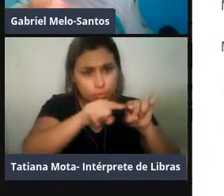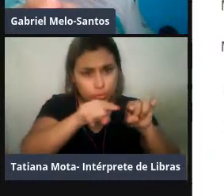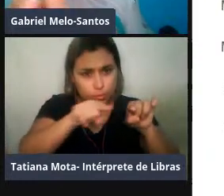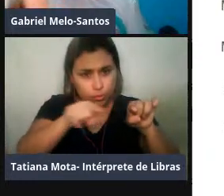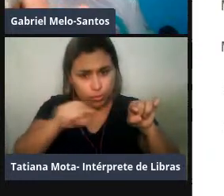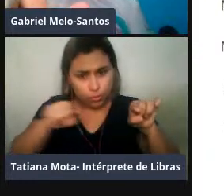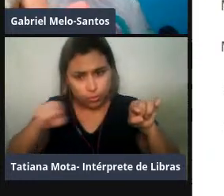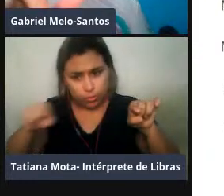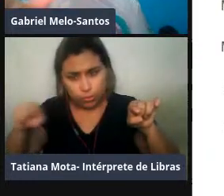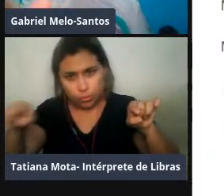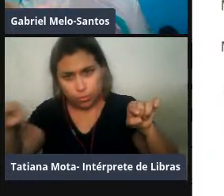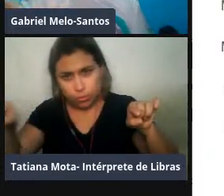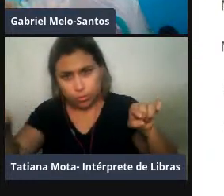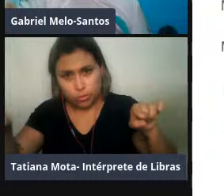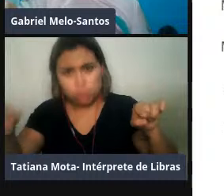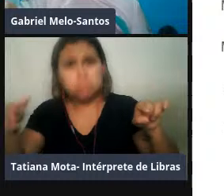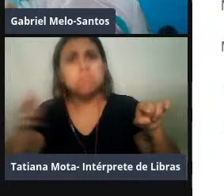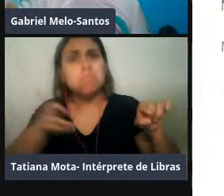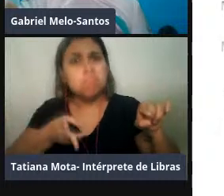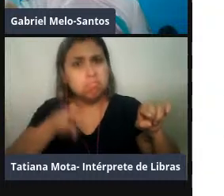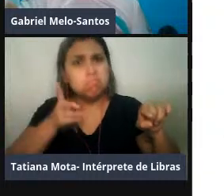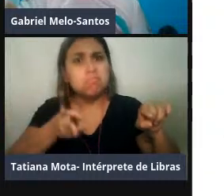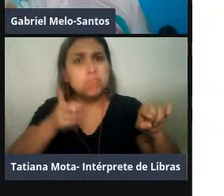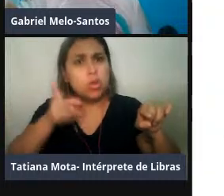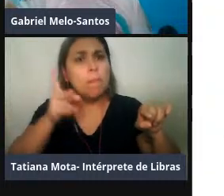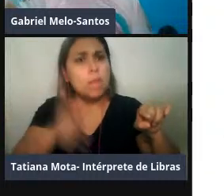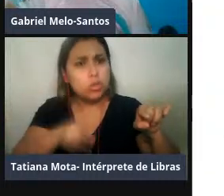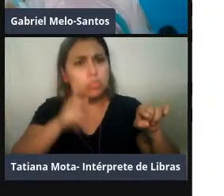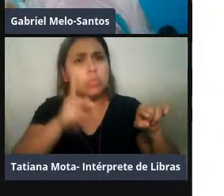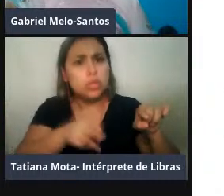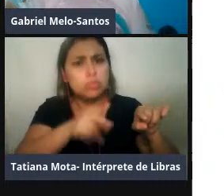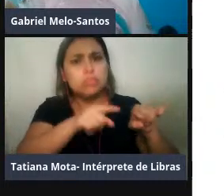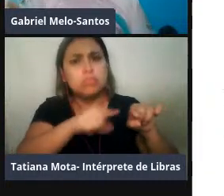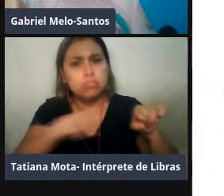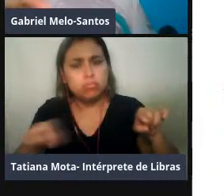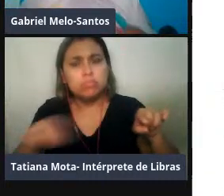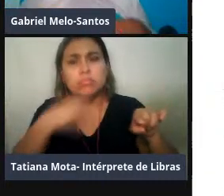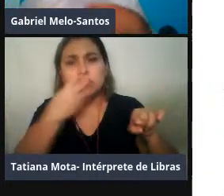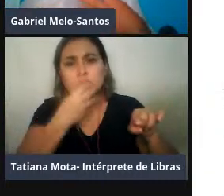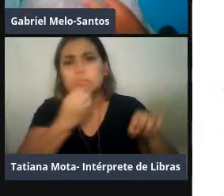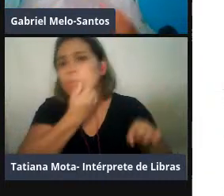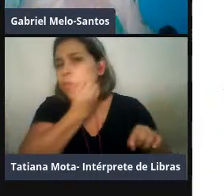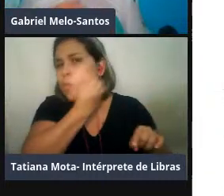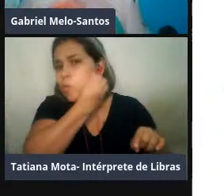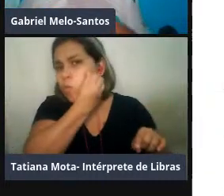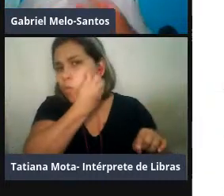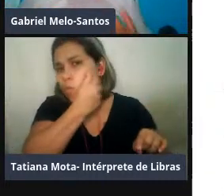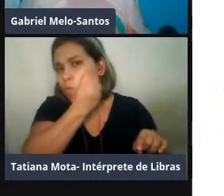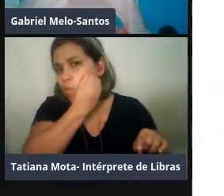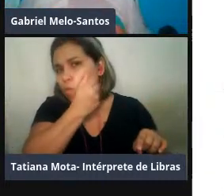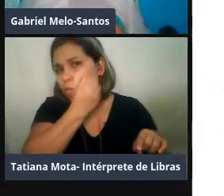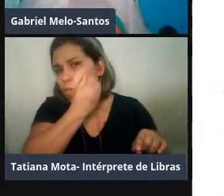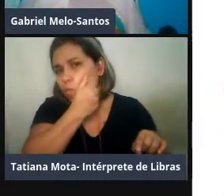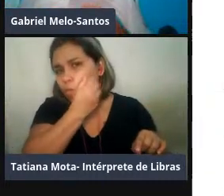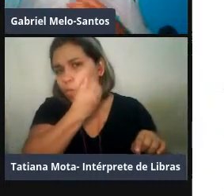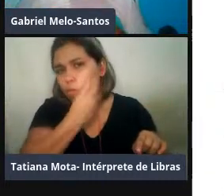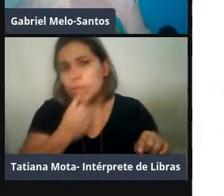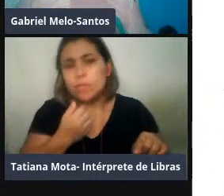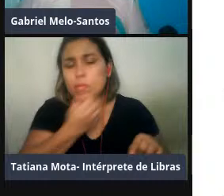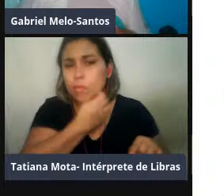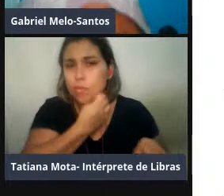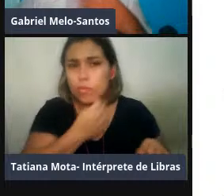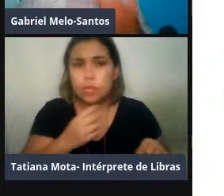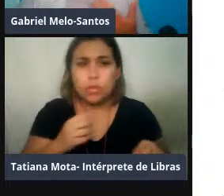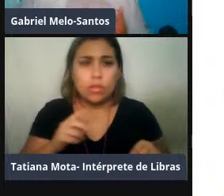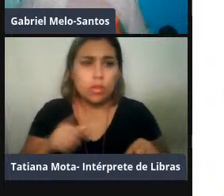aqui ficou sendo emitido quase o tempo inteiro que a gente estava gravando as animais. E aí a gente foi fazer várias modelagens para descobrir se essas,